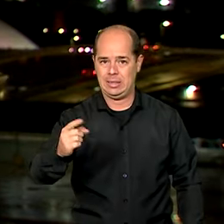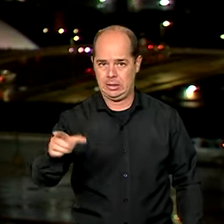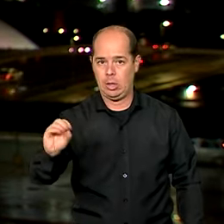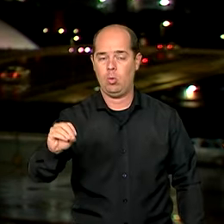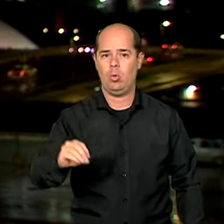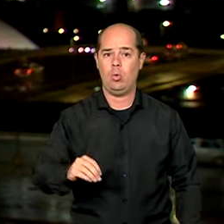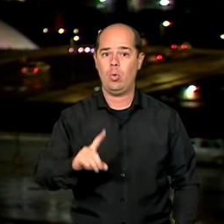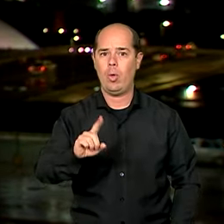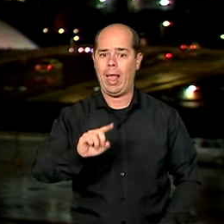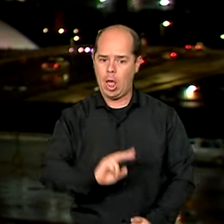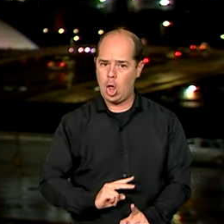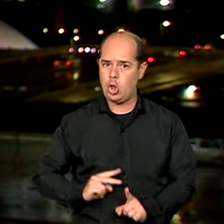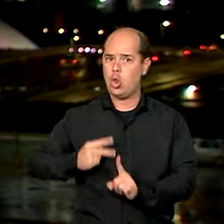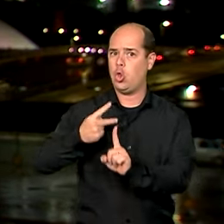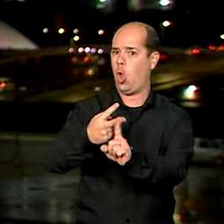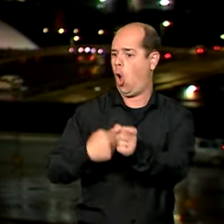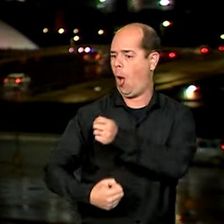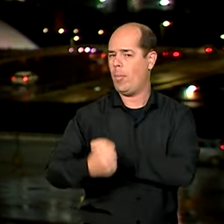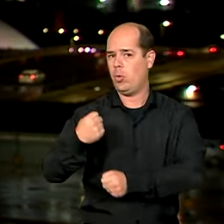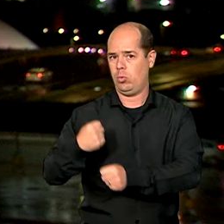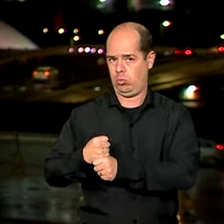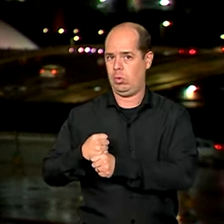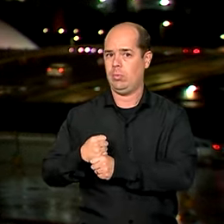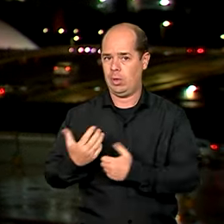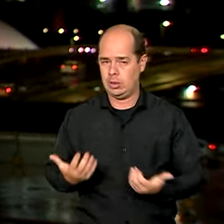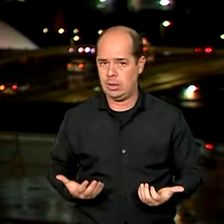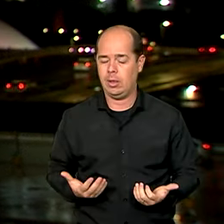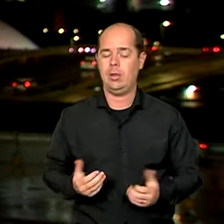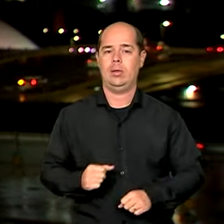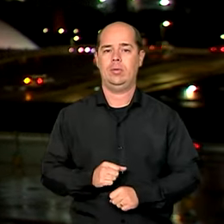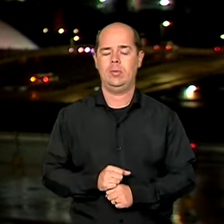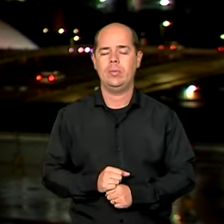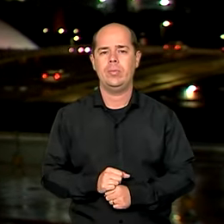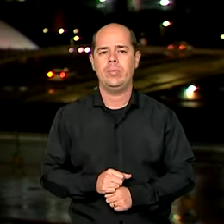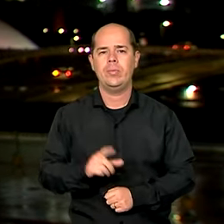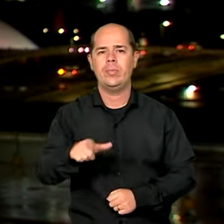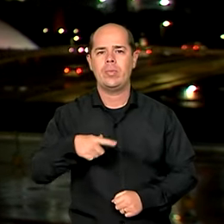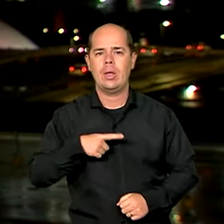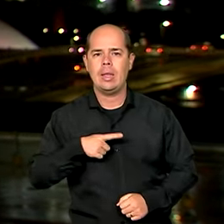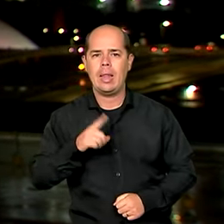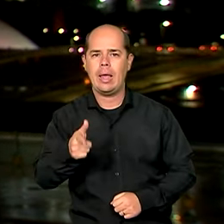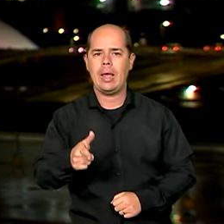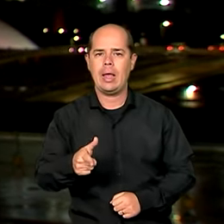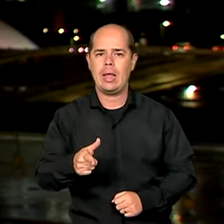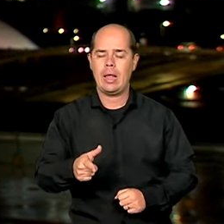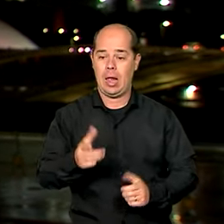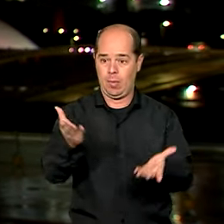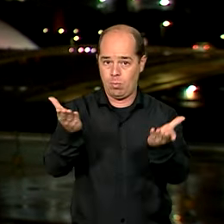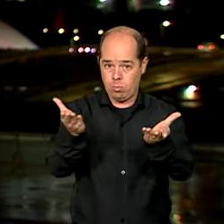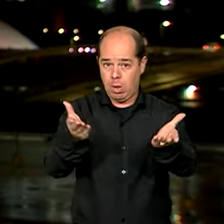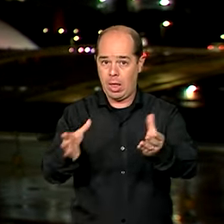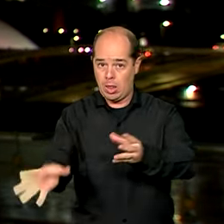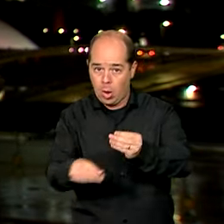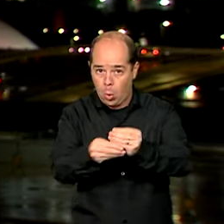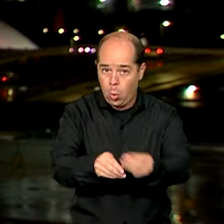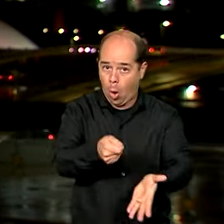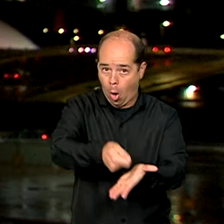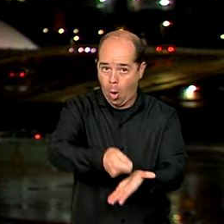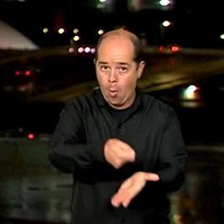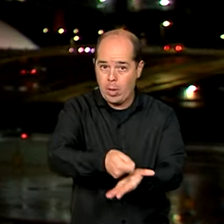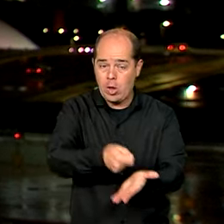foi aprovado em 2023. Para as emendas individuais obrigatórias, foram fixados R$ 25 bilhões